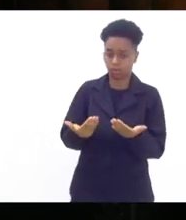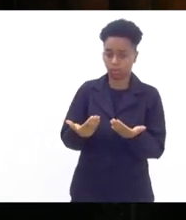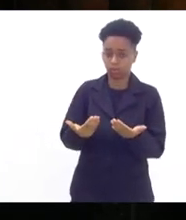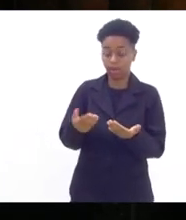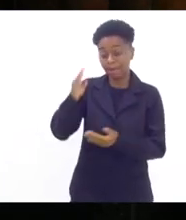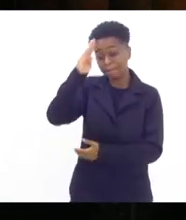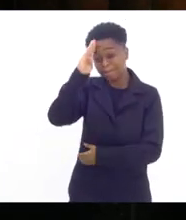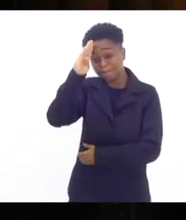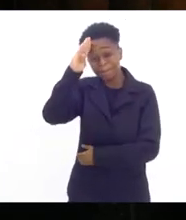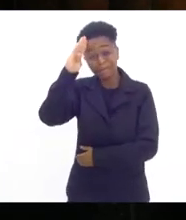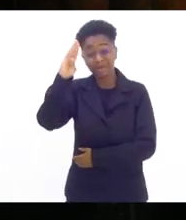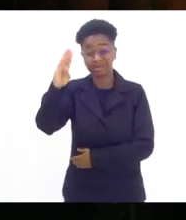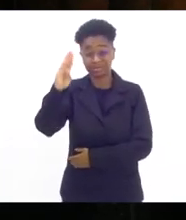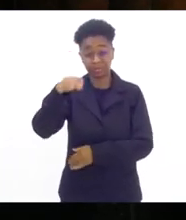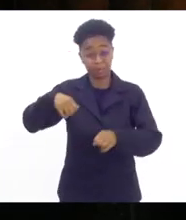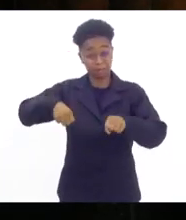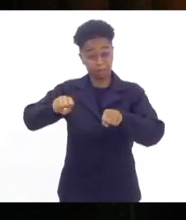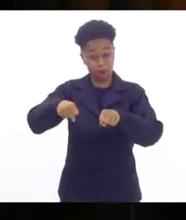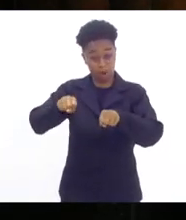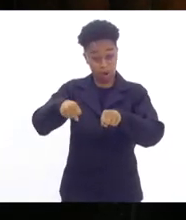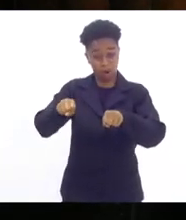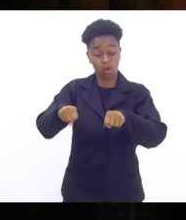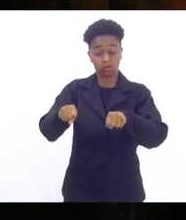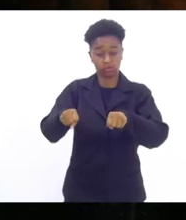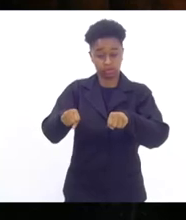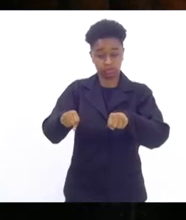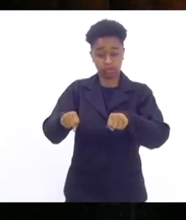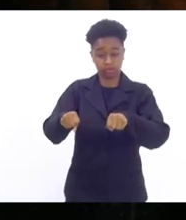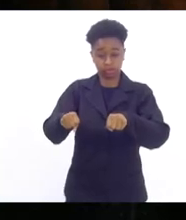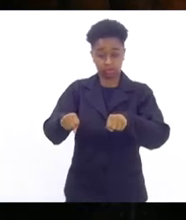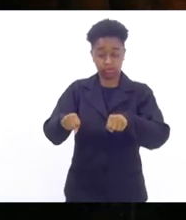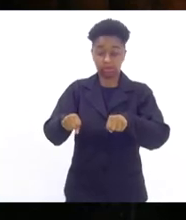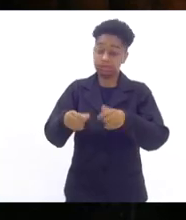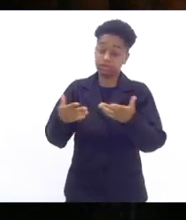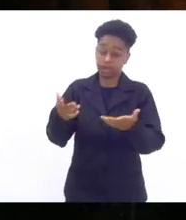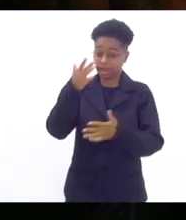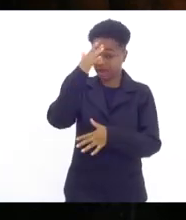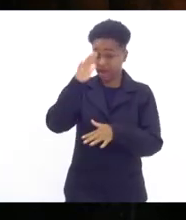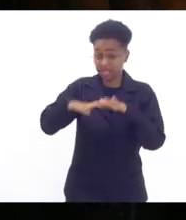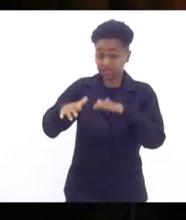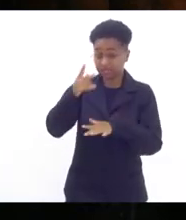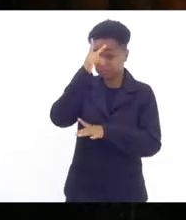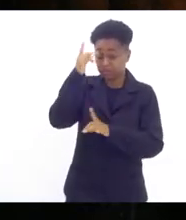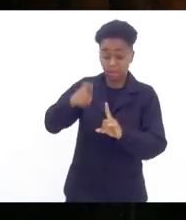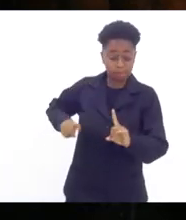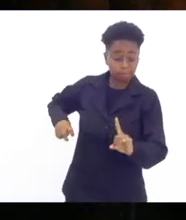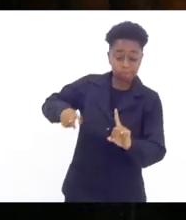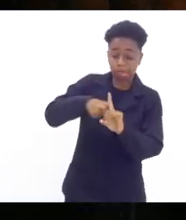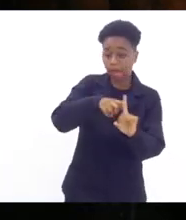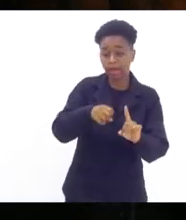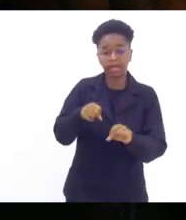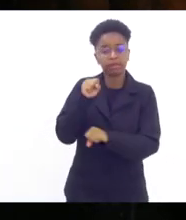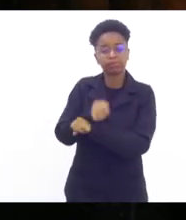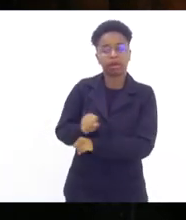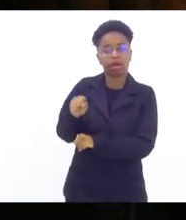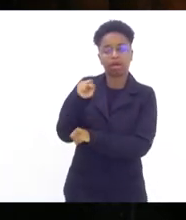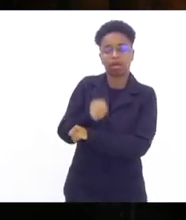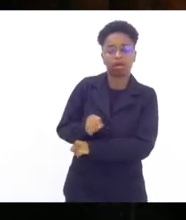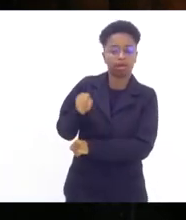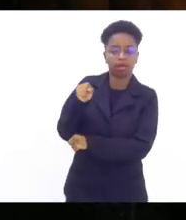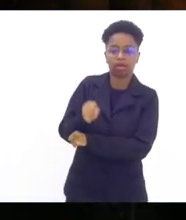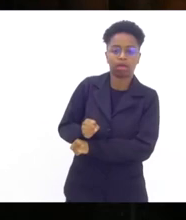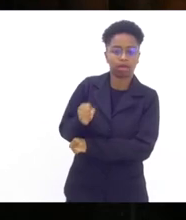principalmente com moto e o acidentado tem que ficar lá um tempão aguardando um socorro